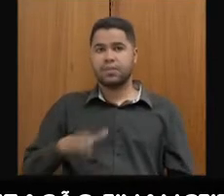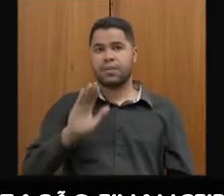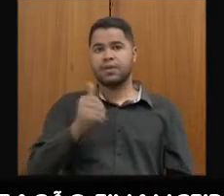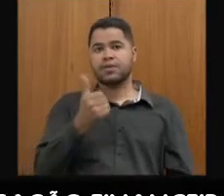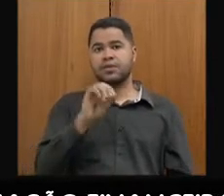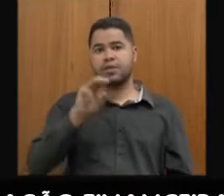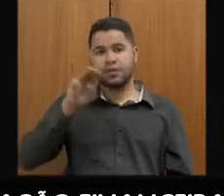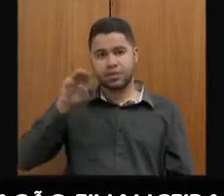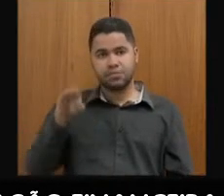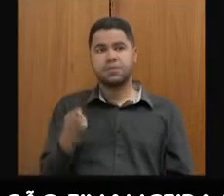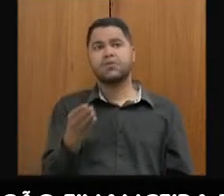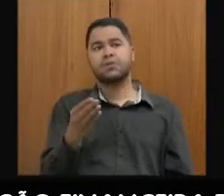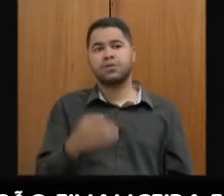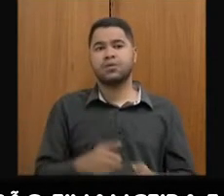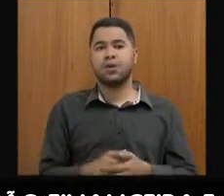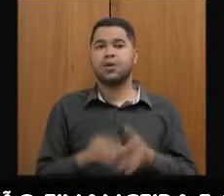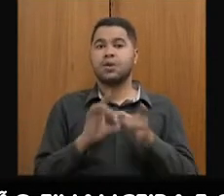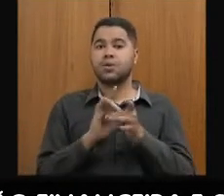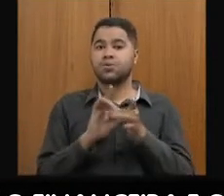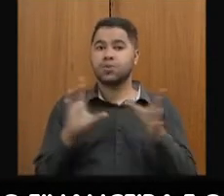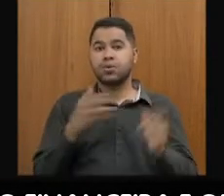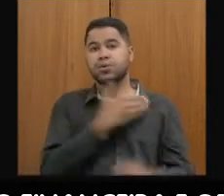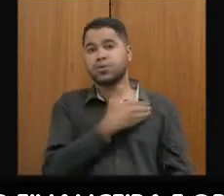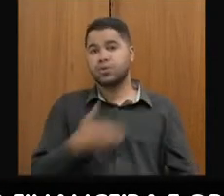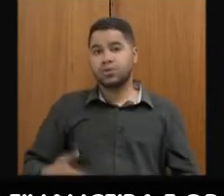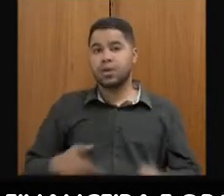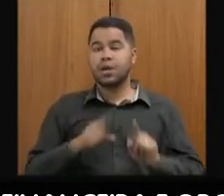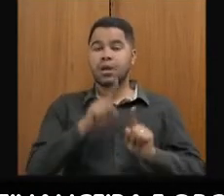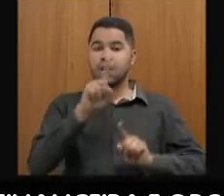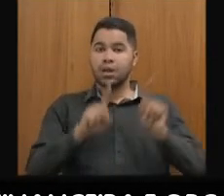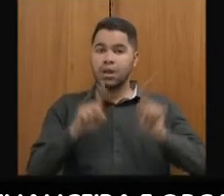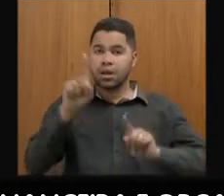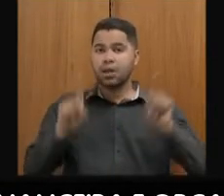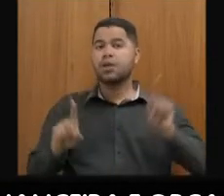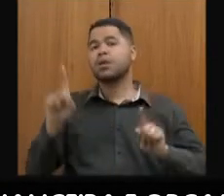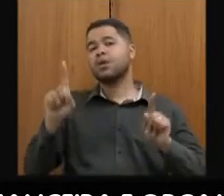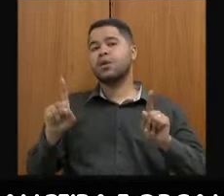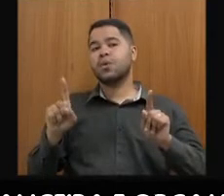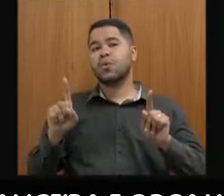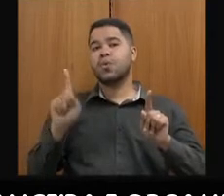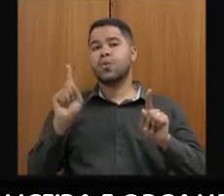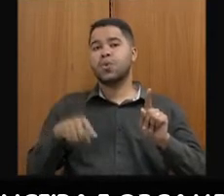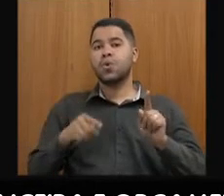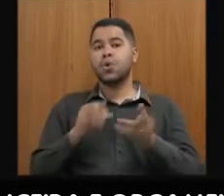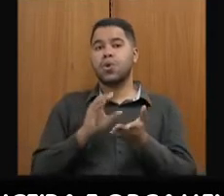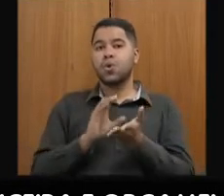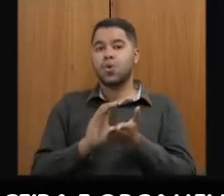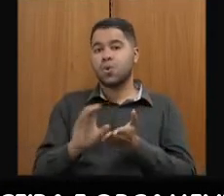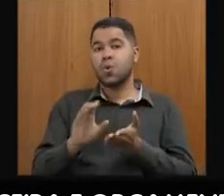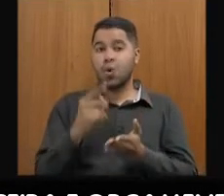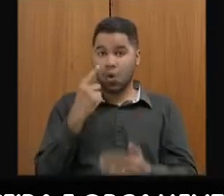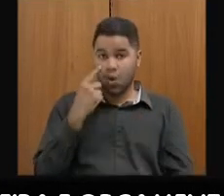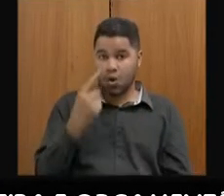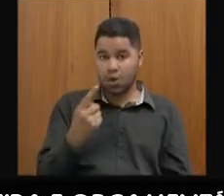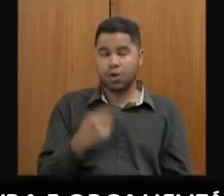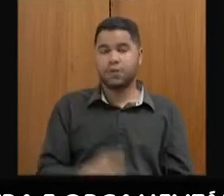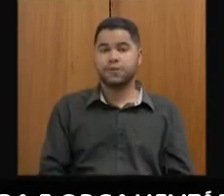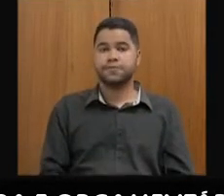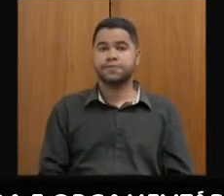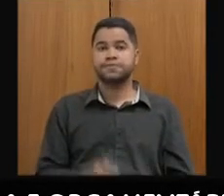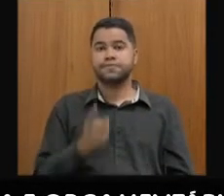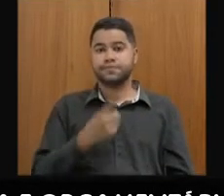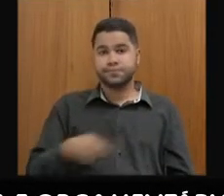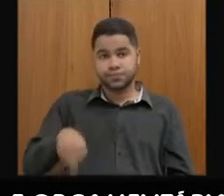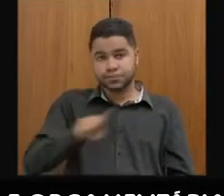reais de restos a pagar, então, ele autoriza o Estado a fazer leilão reverso, chegar no fornecedor do Estado e falar, olha, vamos